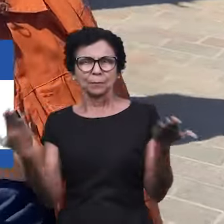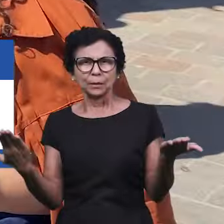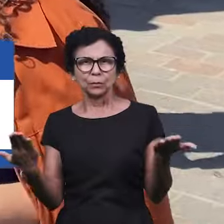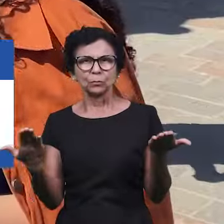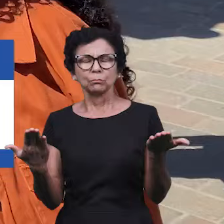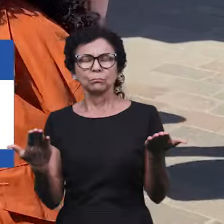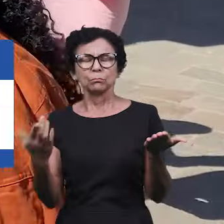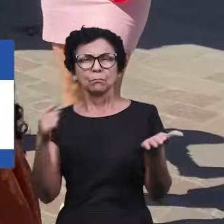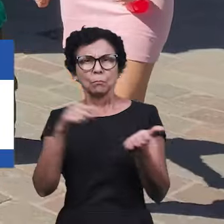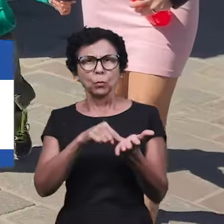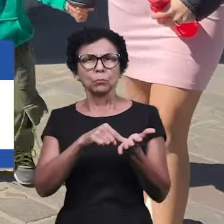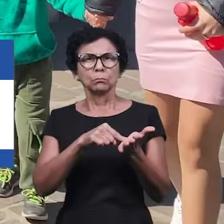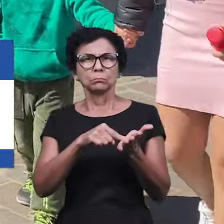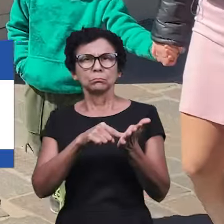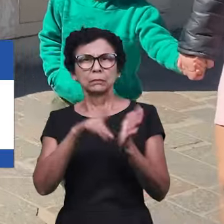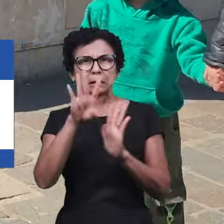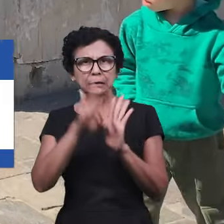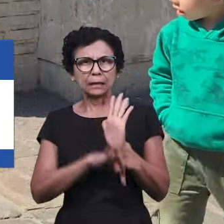15, que diz